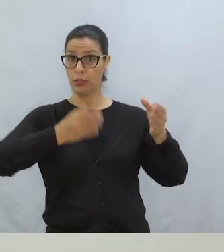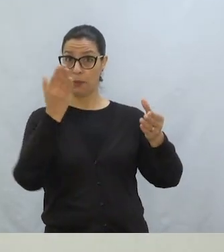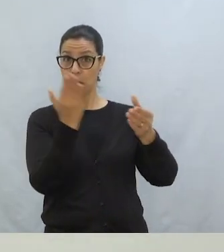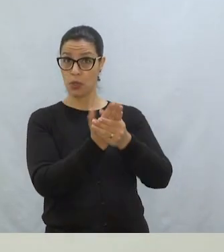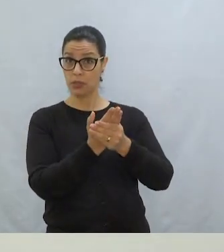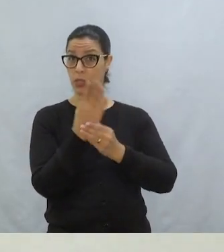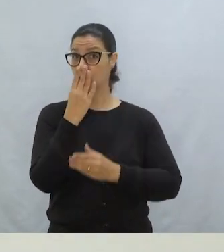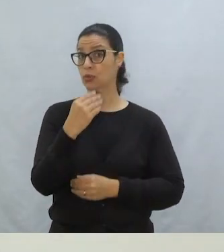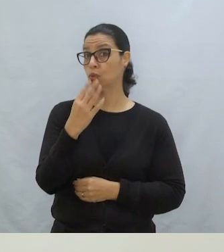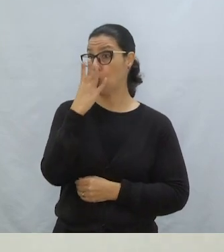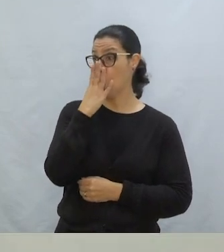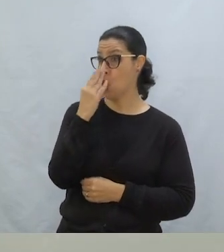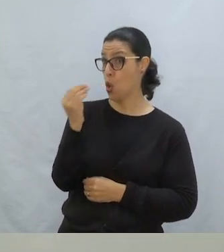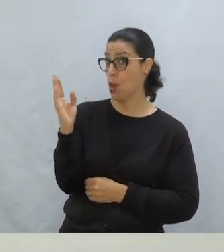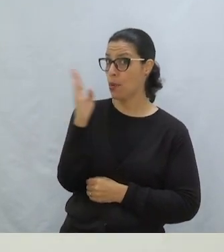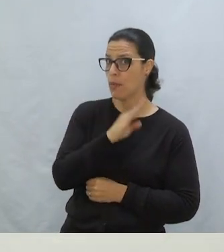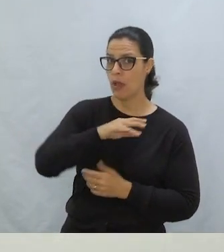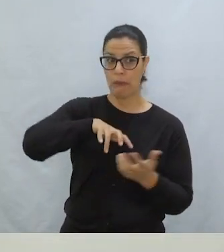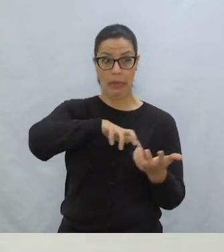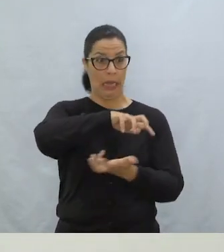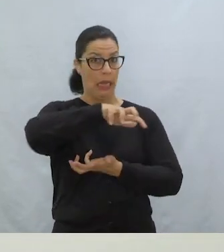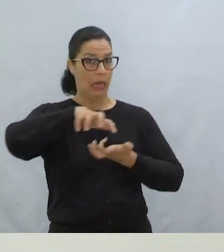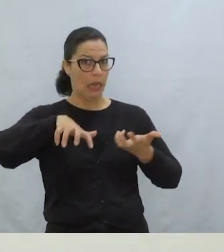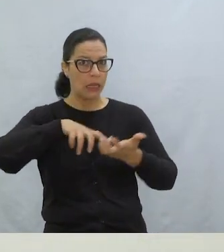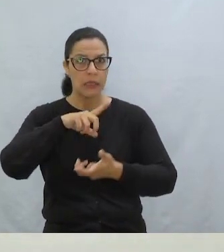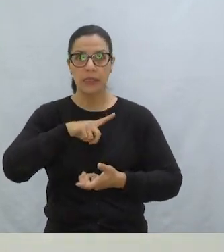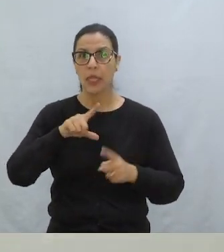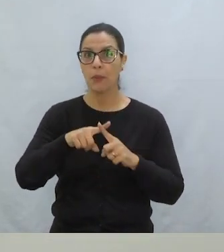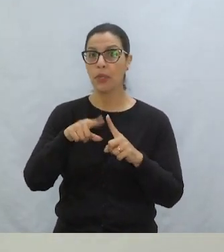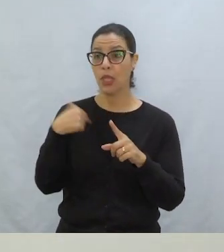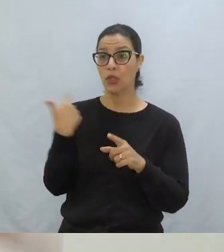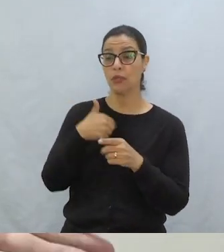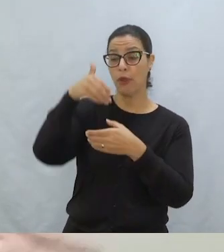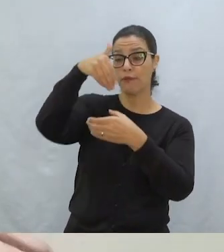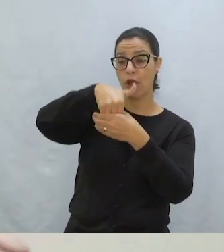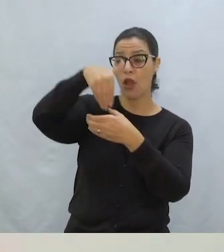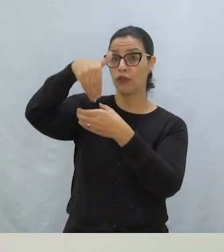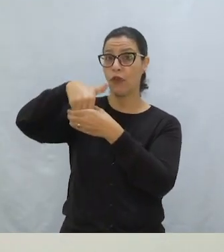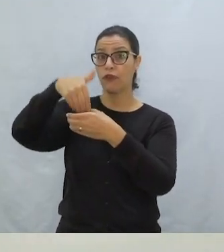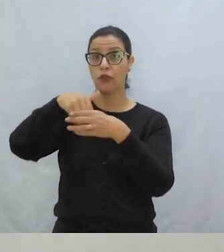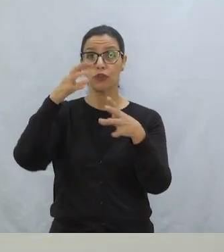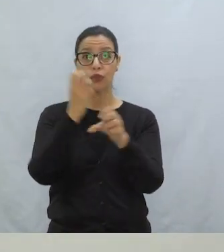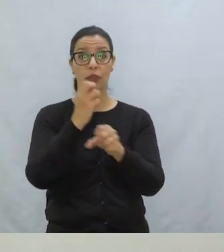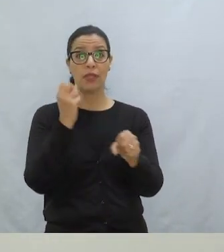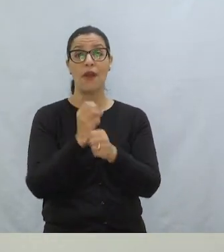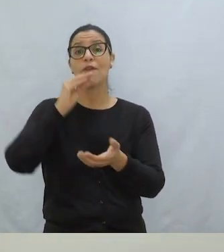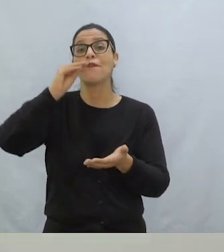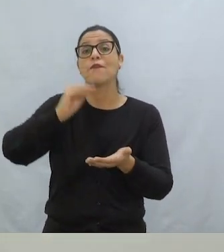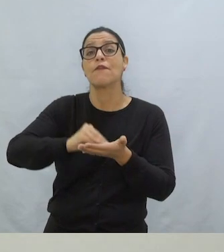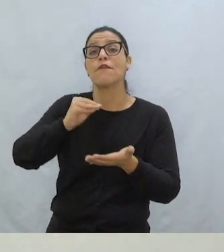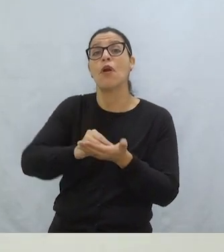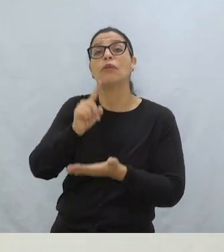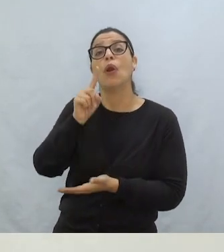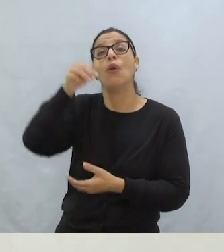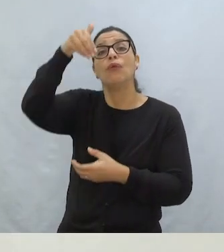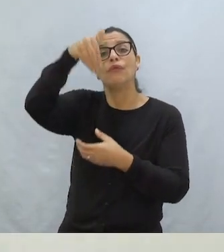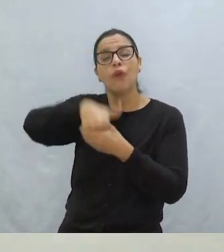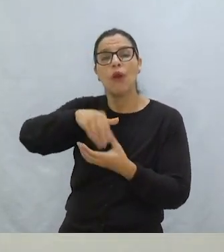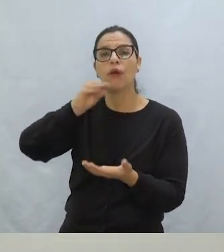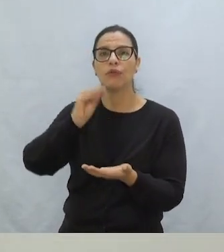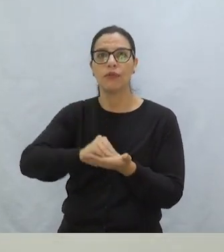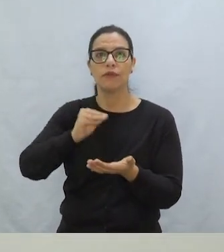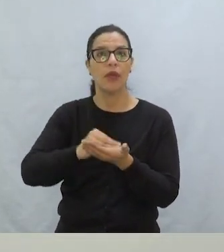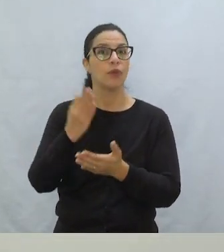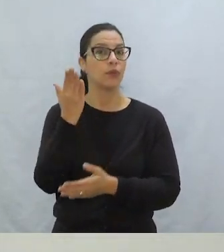julgamento do Lobo Mal Está um tumulto aqui Porque na contagem de votos Perceberam que um voto estava faltando